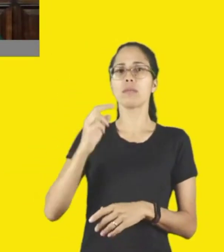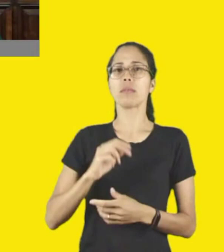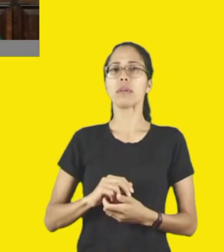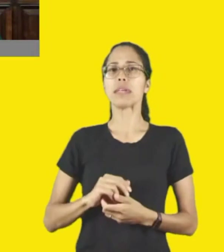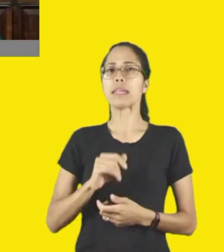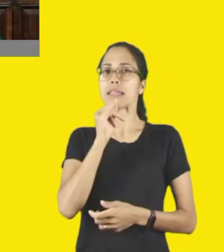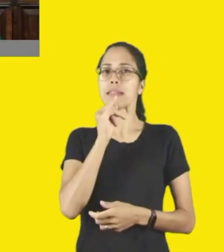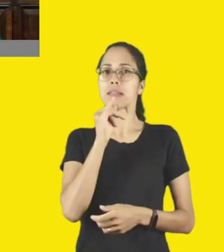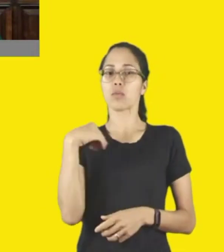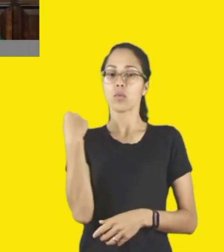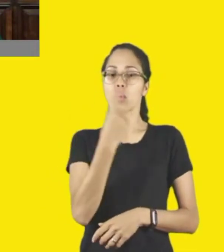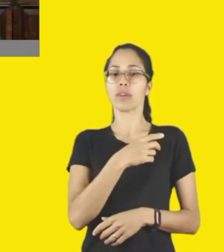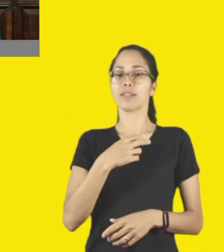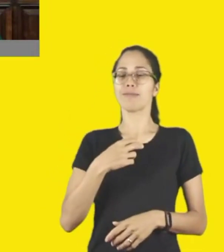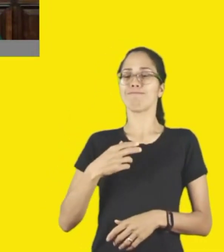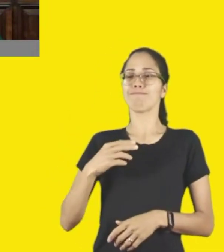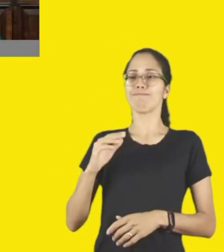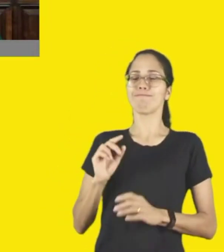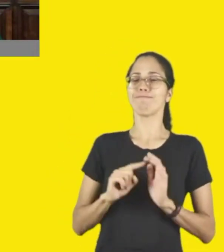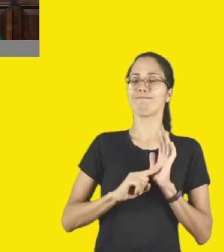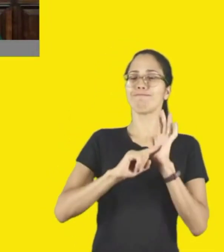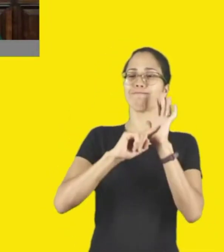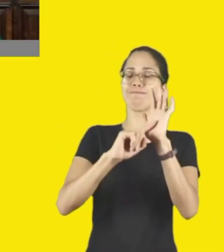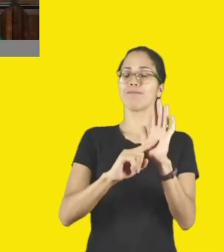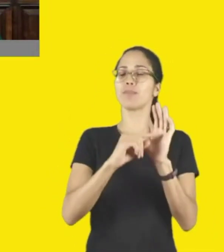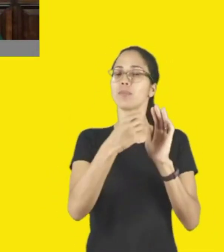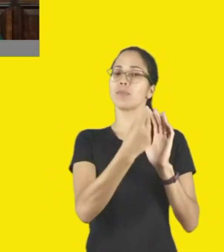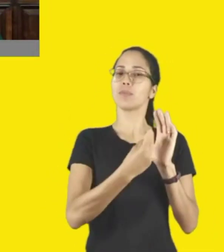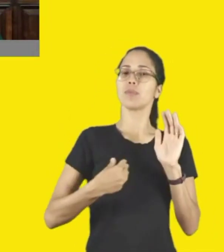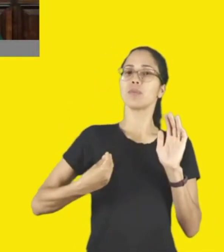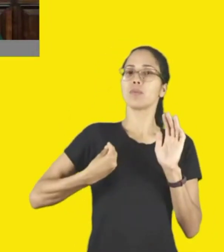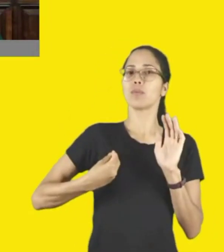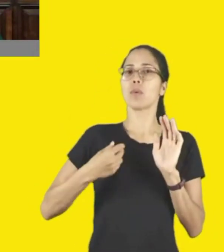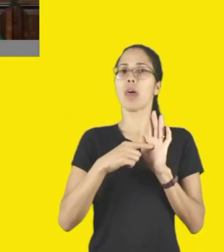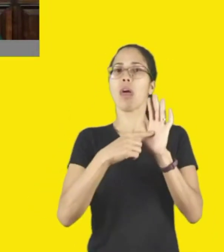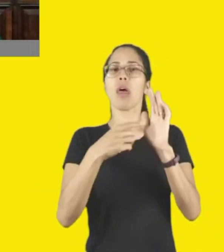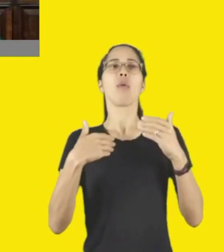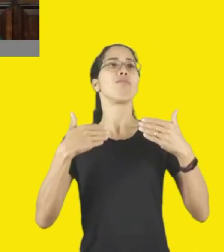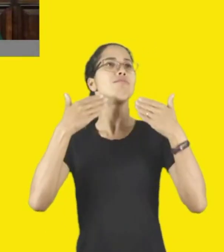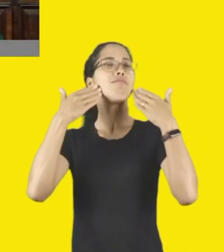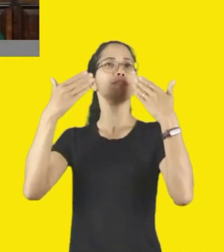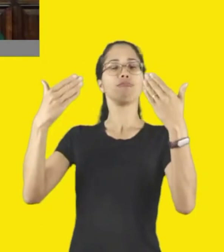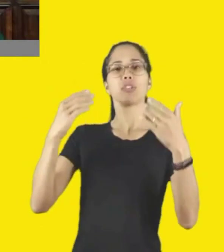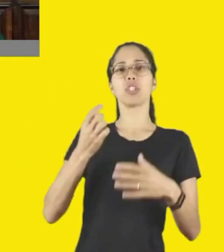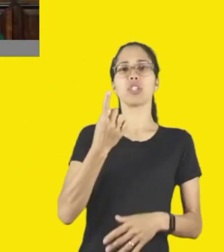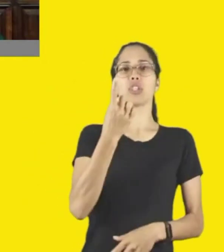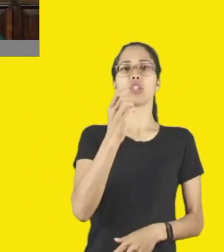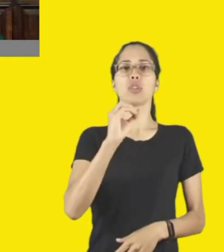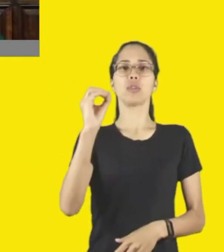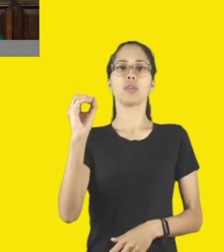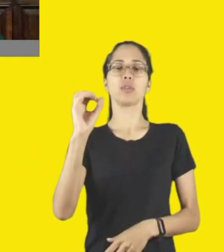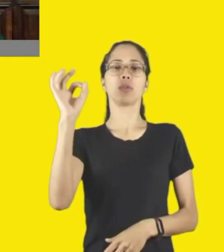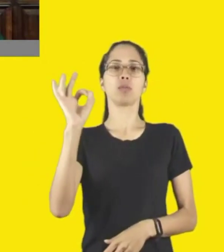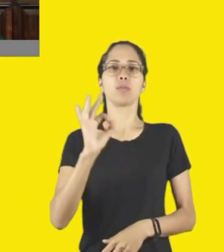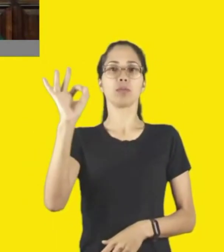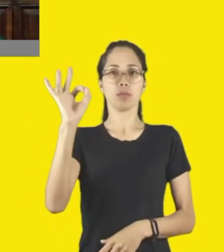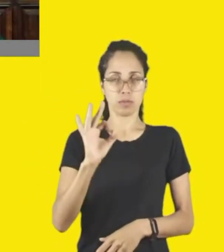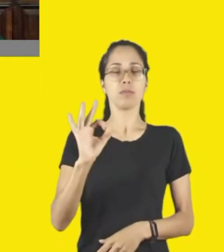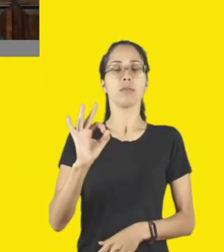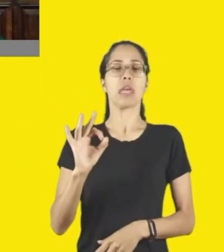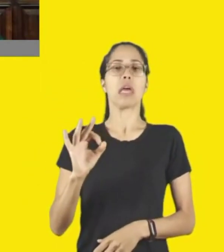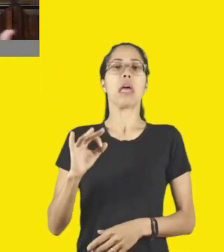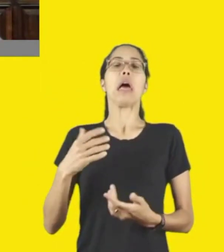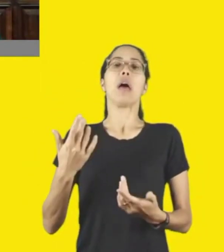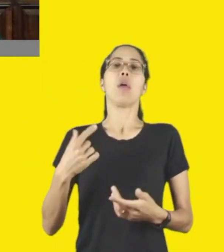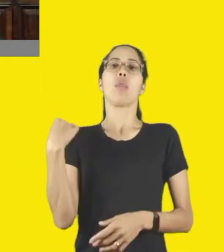privilegiado, muito aquém de onde a gente quer chegar, tá Danilo, não estou aqui dizendo que a gente está 100%, isso é uma cobrança diária aqui da